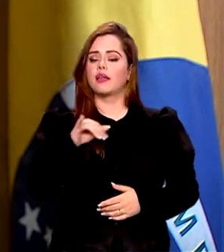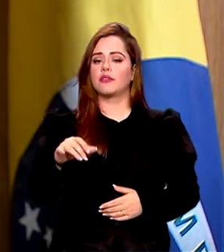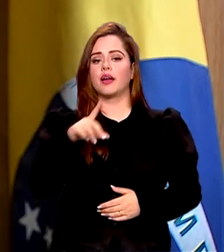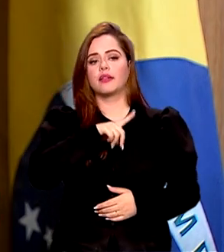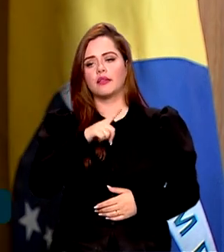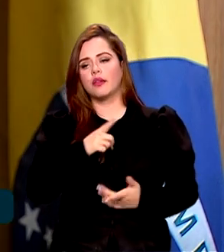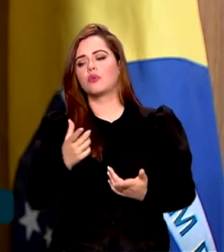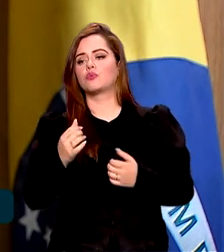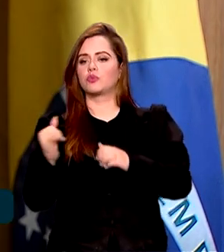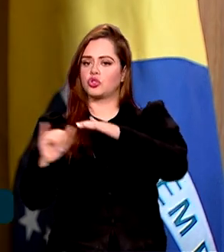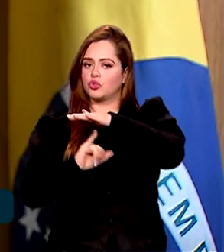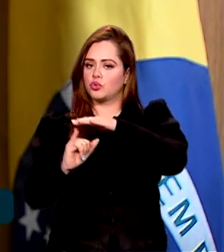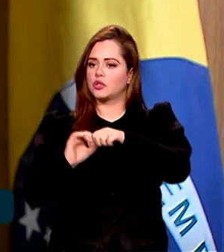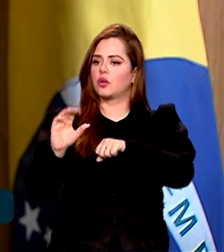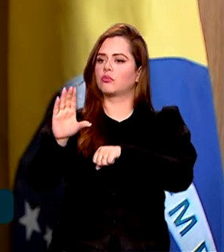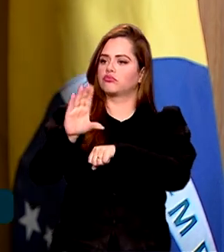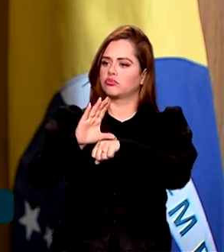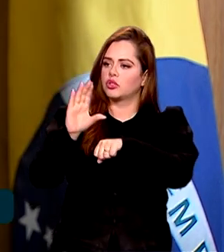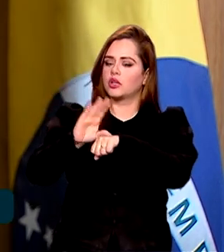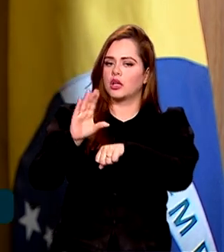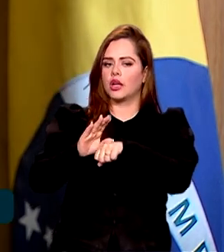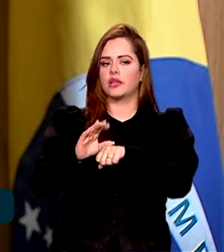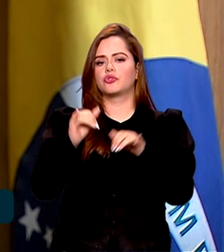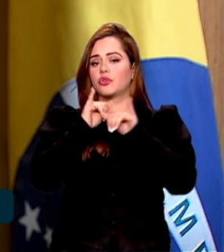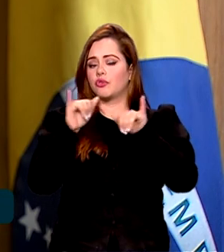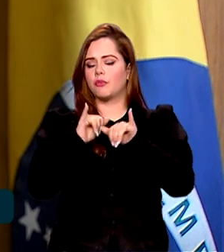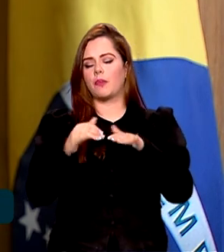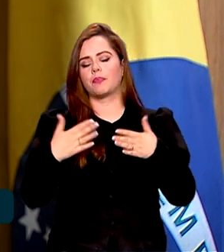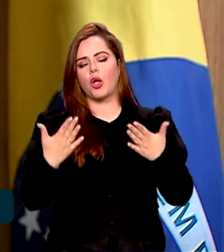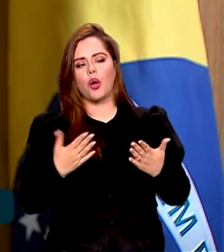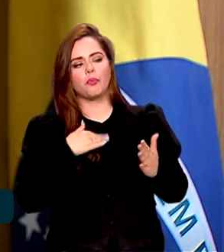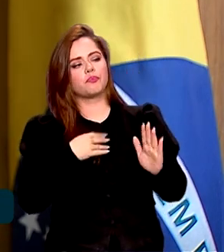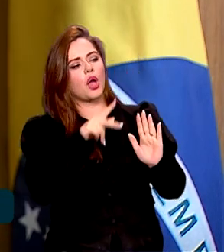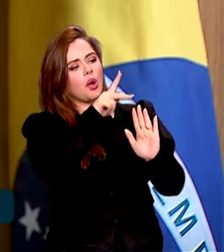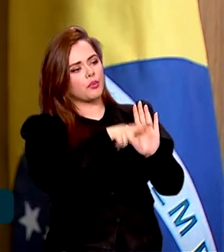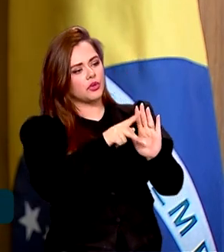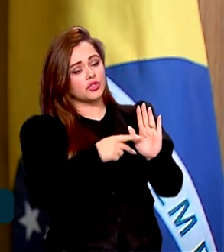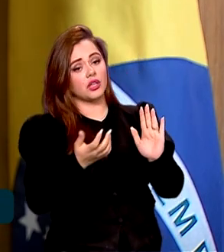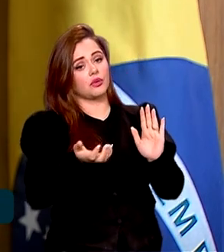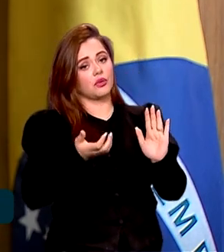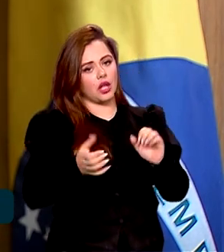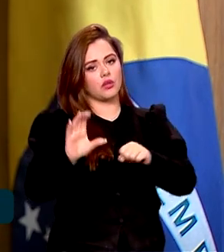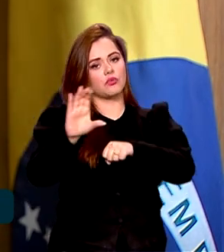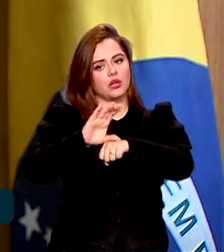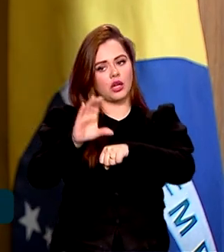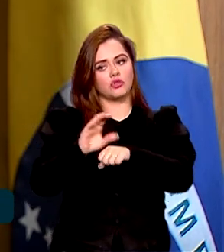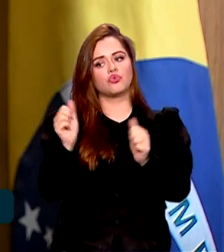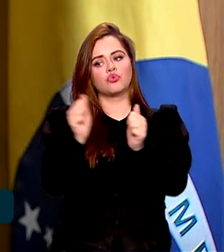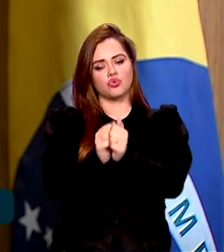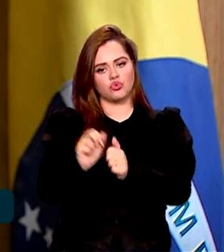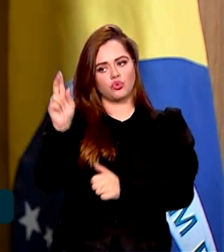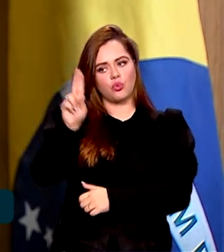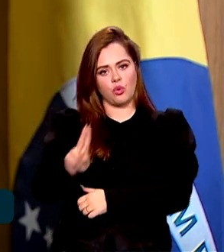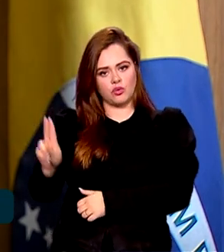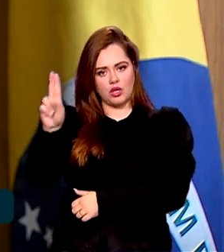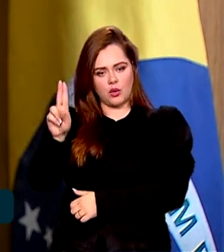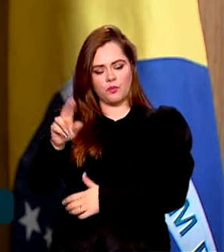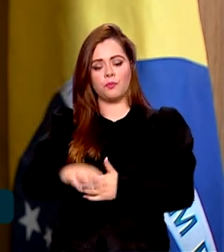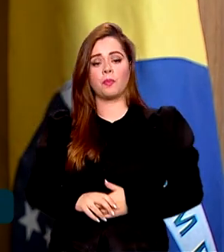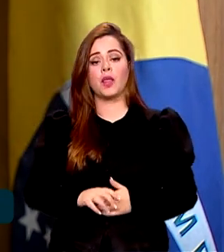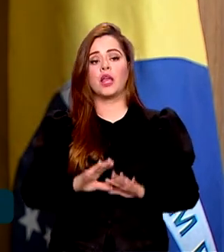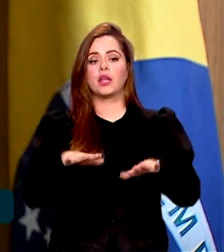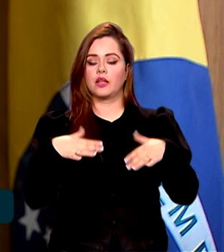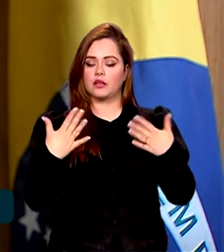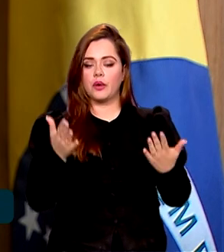instituição financeira, apresentar o projeto e dizer, olha, esse projeto eu quero fazer uma operação de crédito com o aval da União. A instituição financeira, com isso, ela